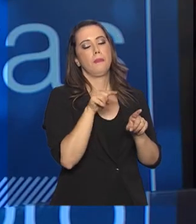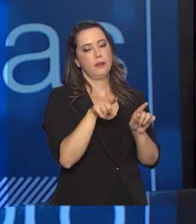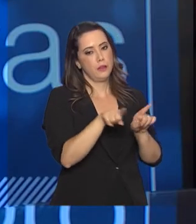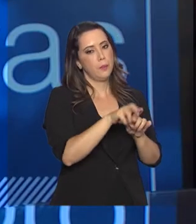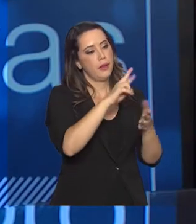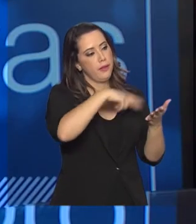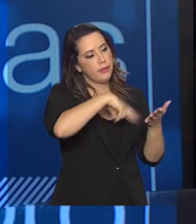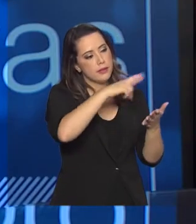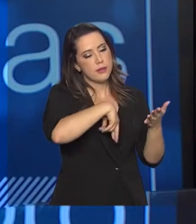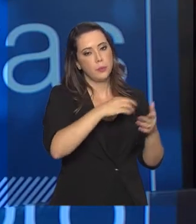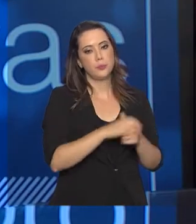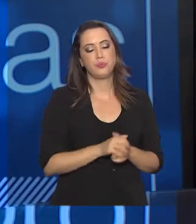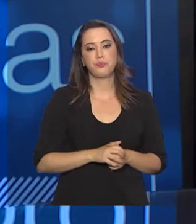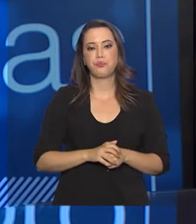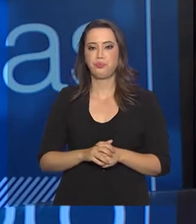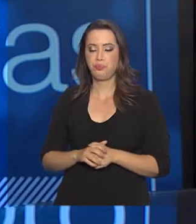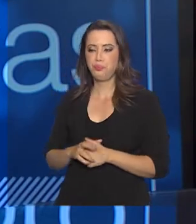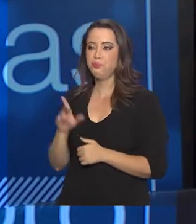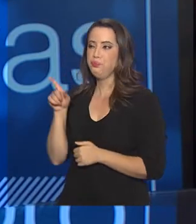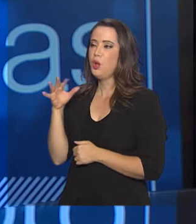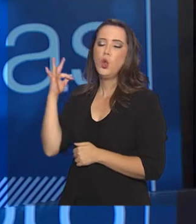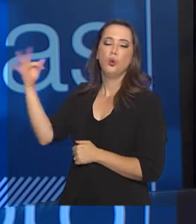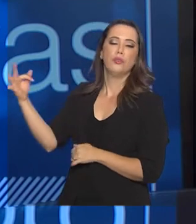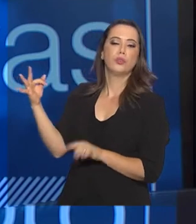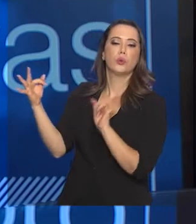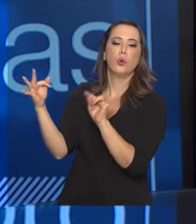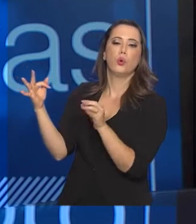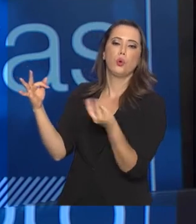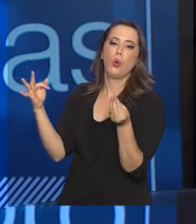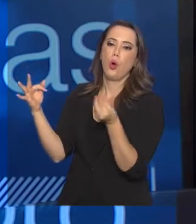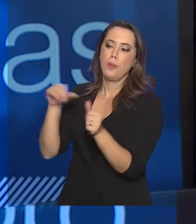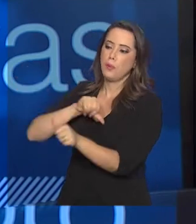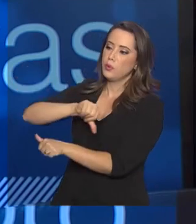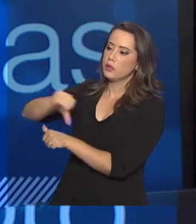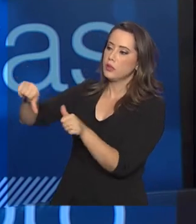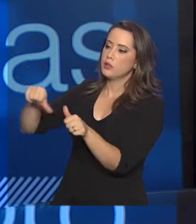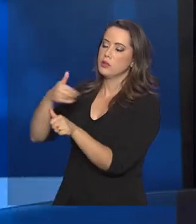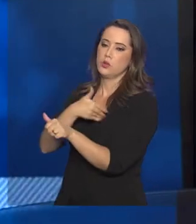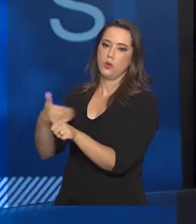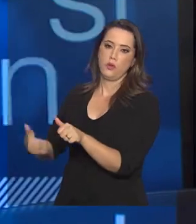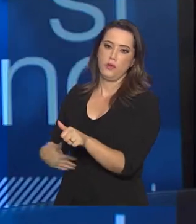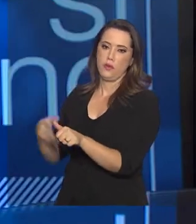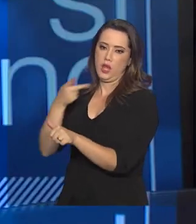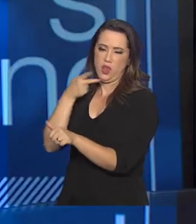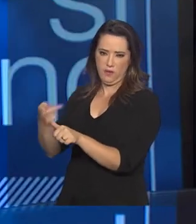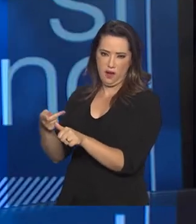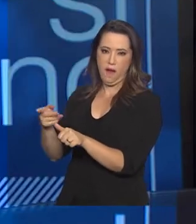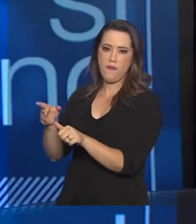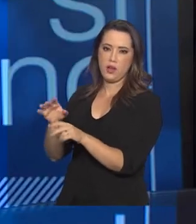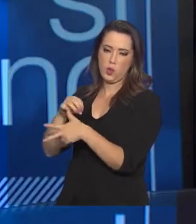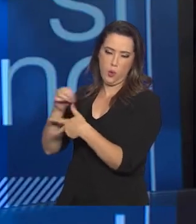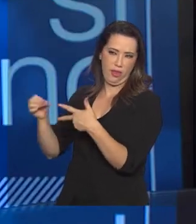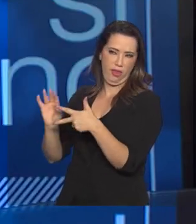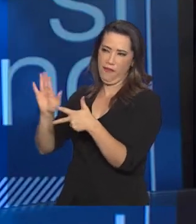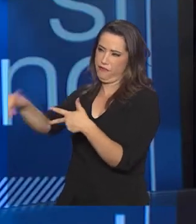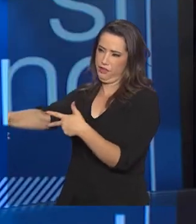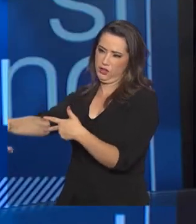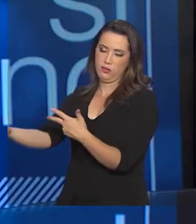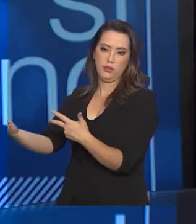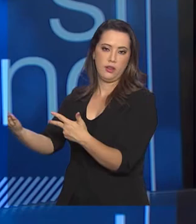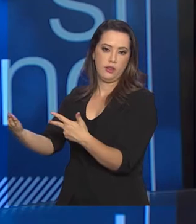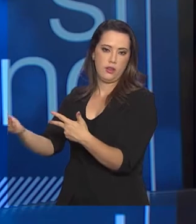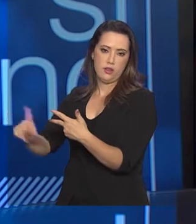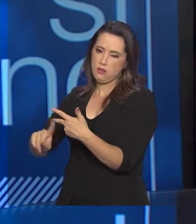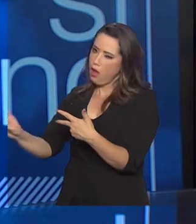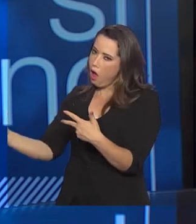ao futuro? Muita gente falava que com a mudança do governo, o Enem iria acabar. Mas isso, claro, não aconteceu. Ele